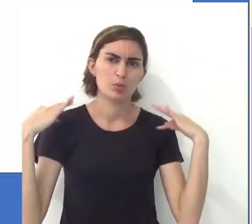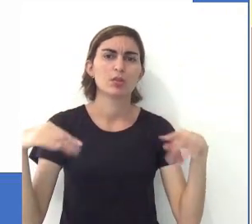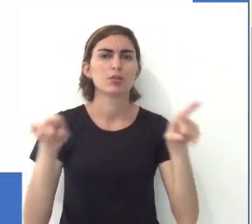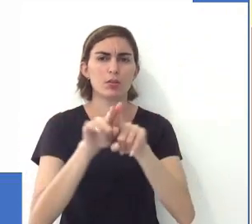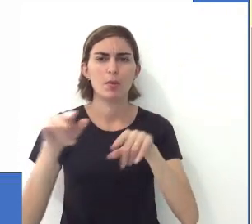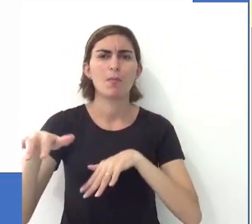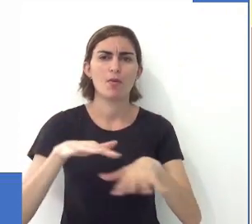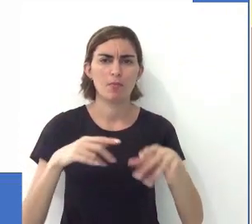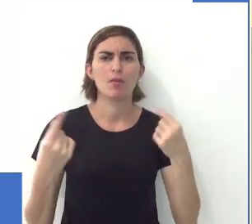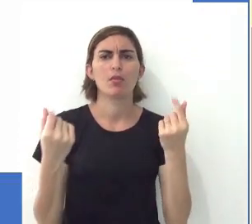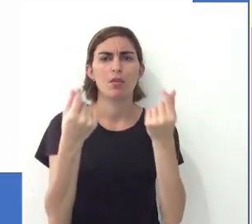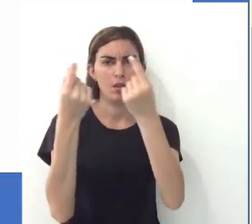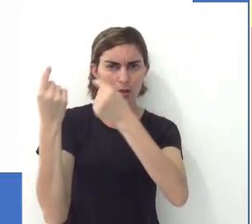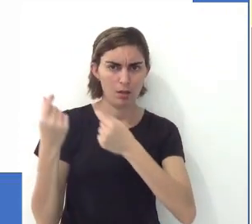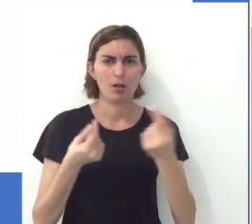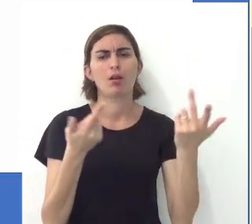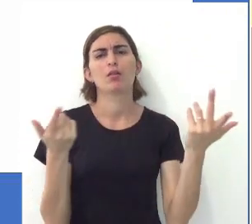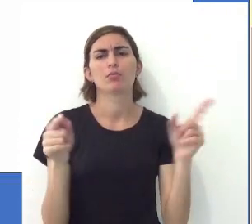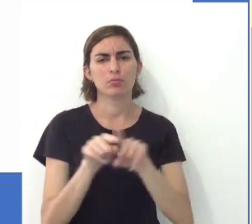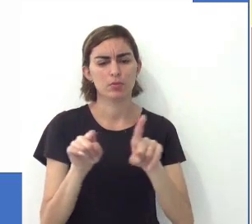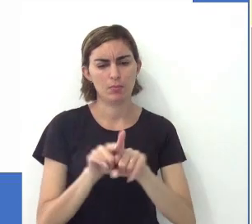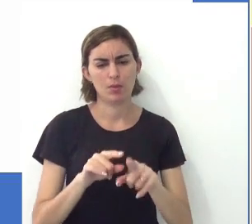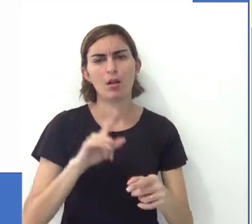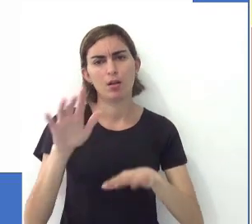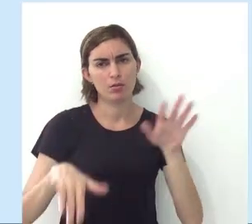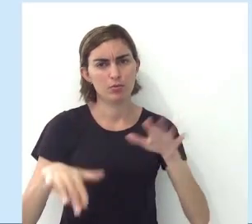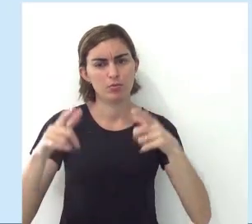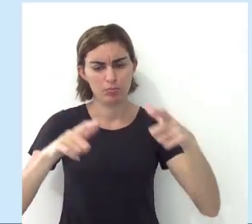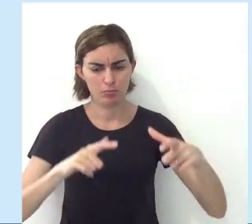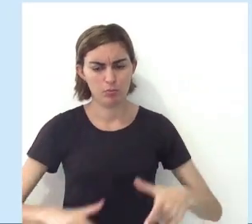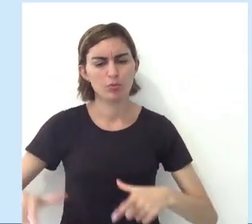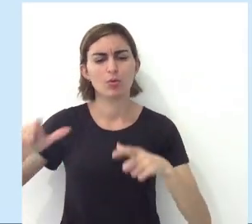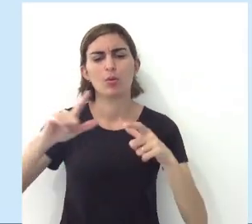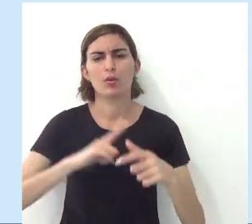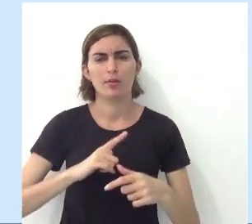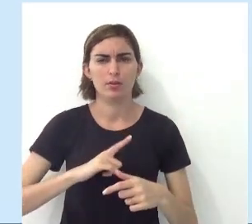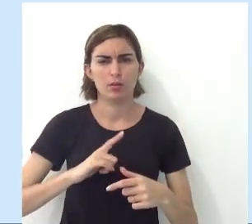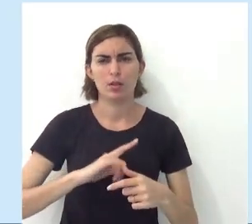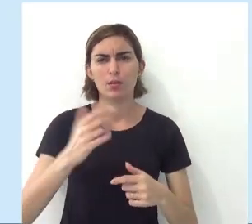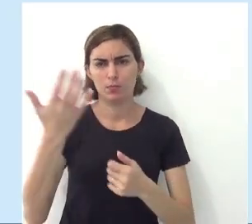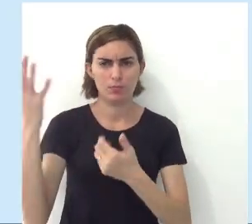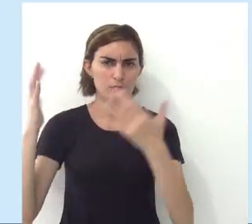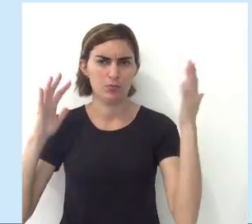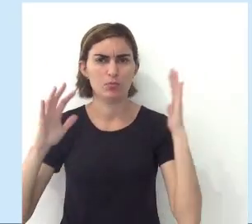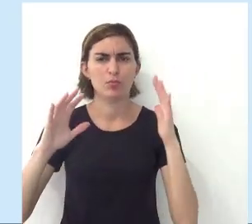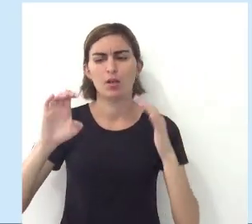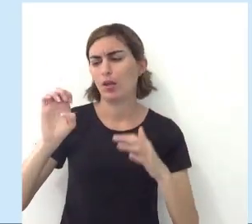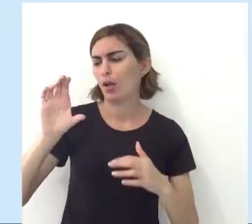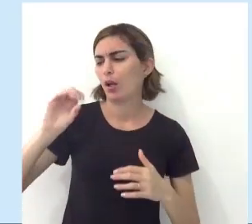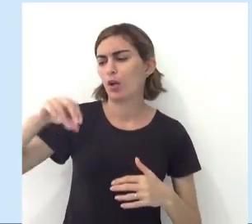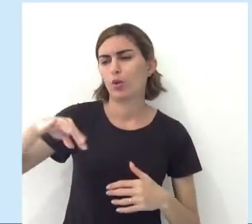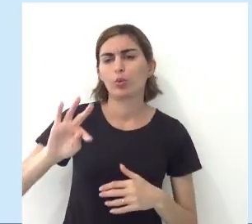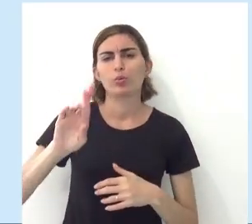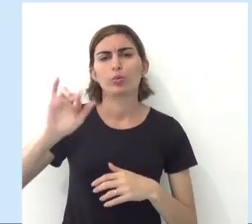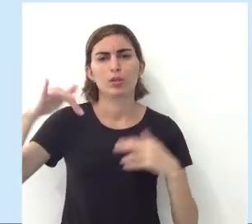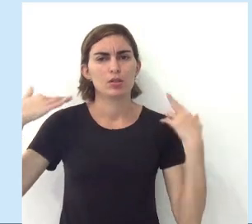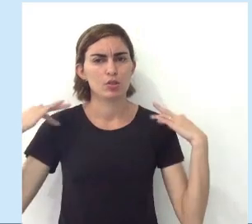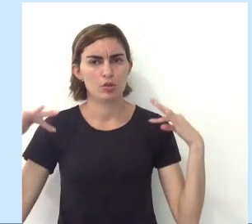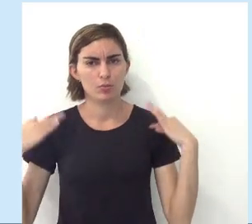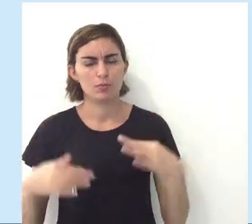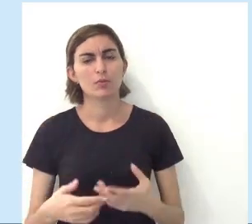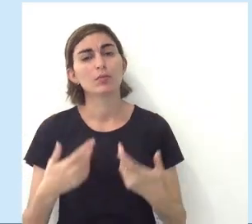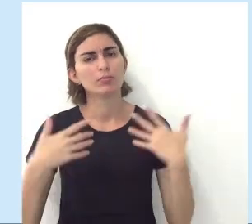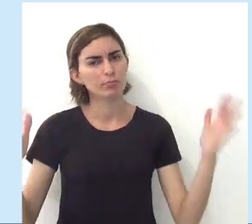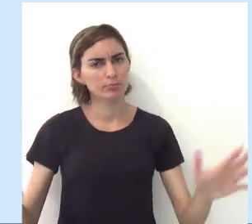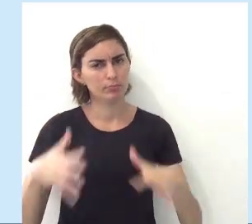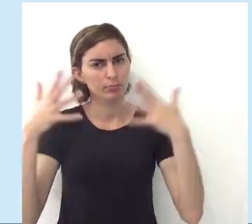com o turismo porque também movimenta a economia de determinado local onde se tem um ecoturismo para se fazer,